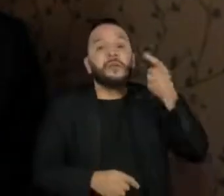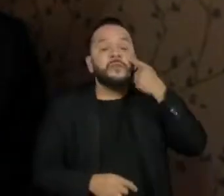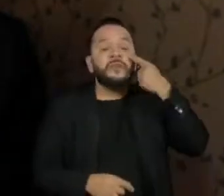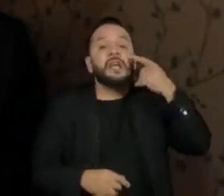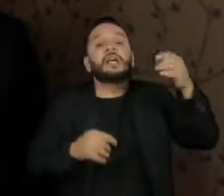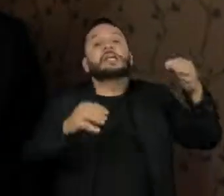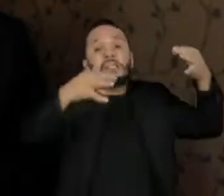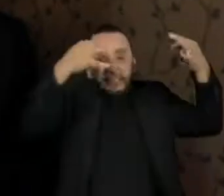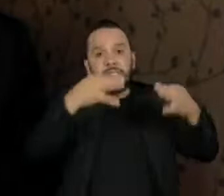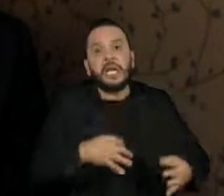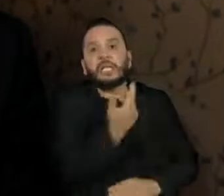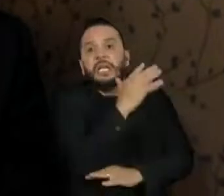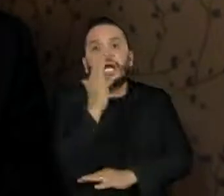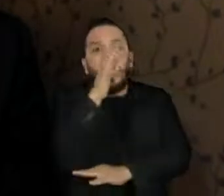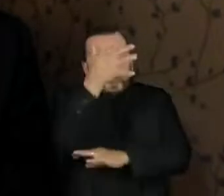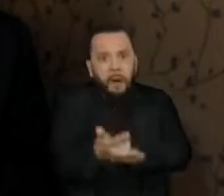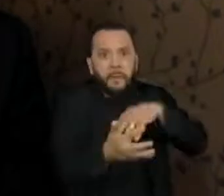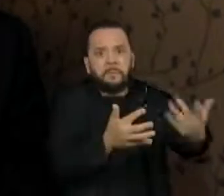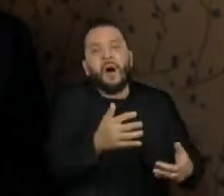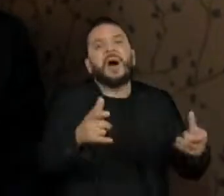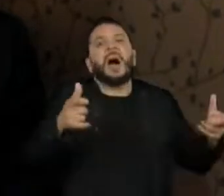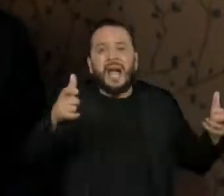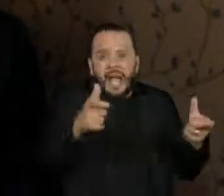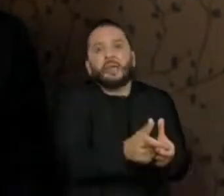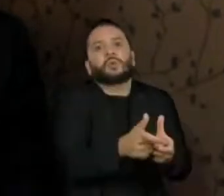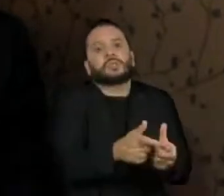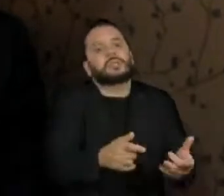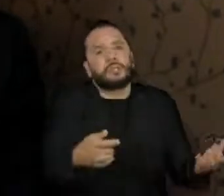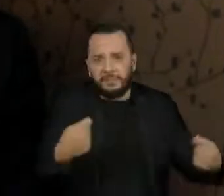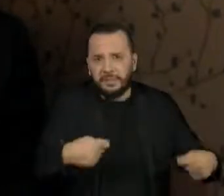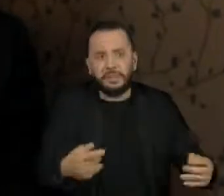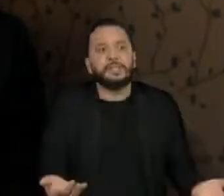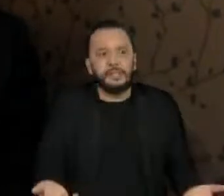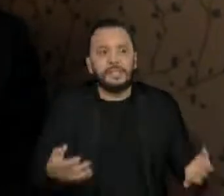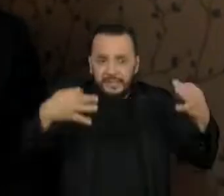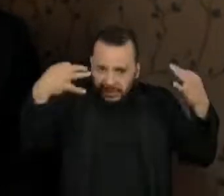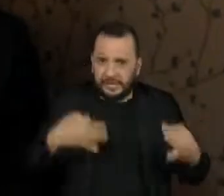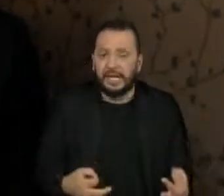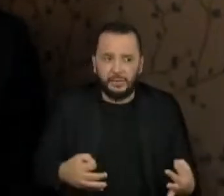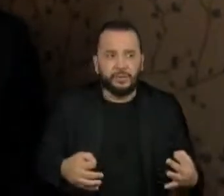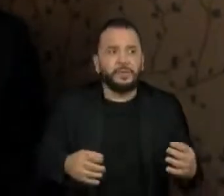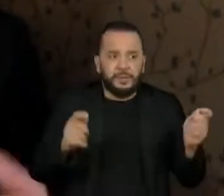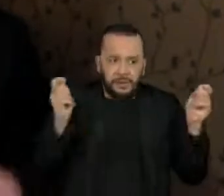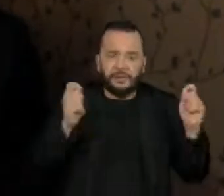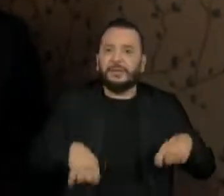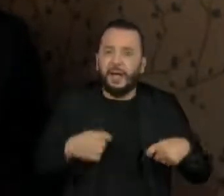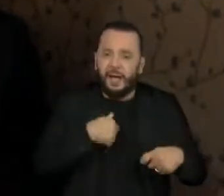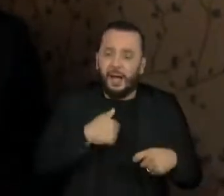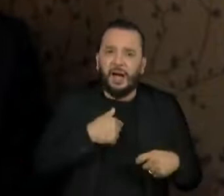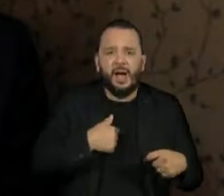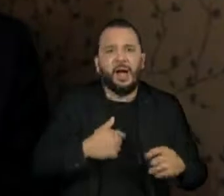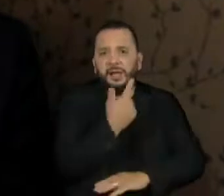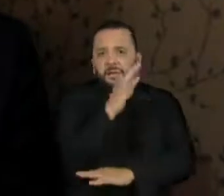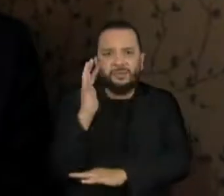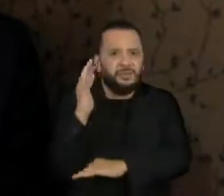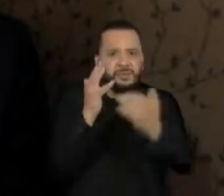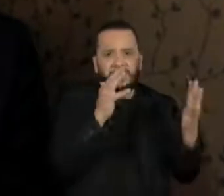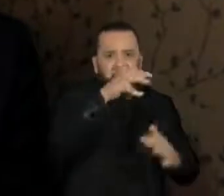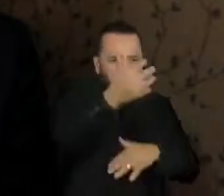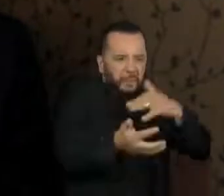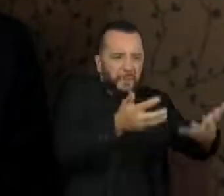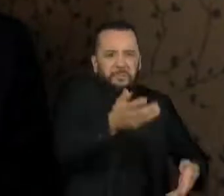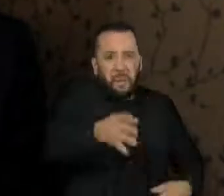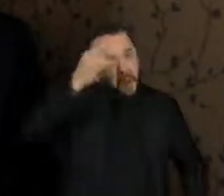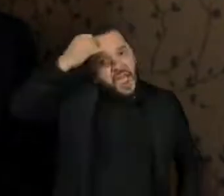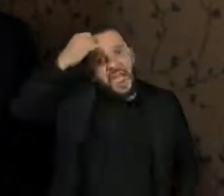de redução do desmatamento. Então, nós precisamos diminuir o desmatamento para que a floresta em pé seja uma fonte de captação de